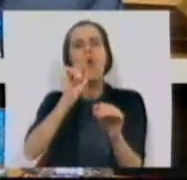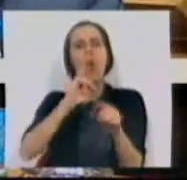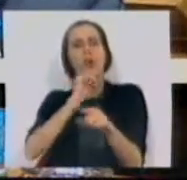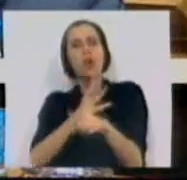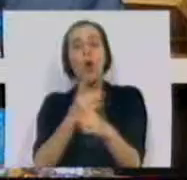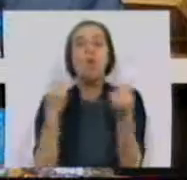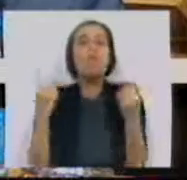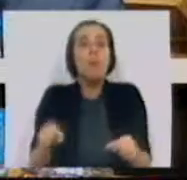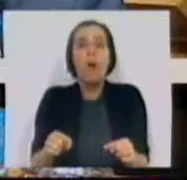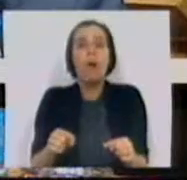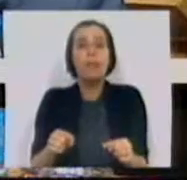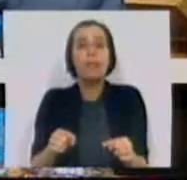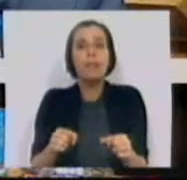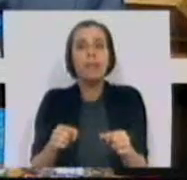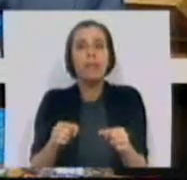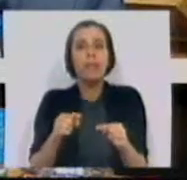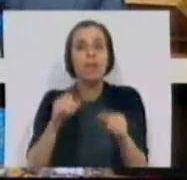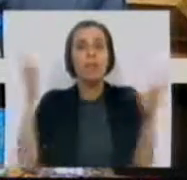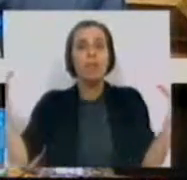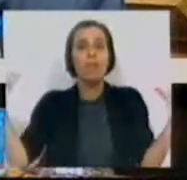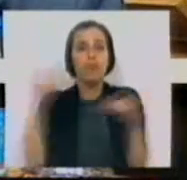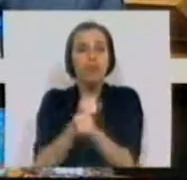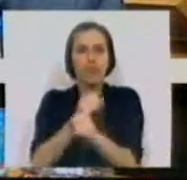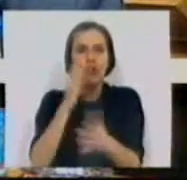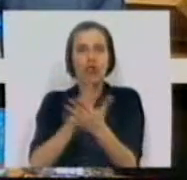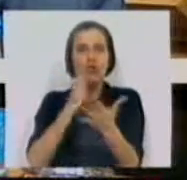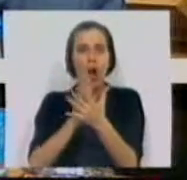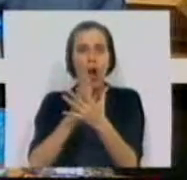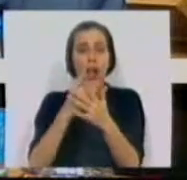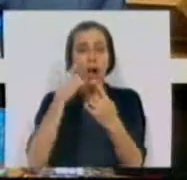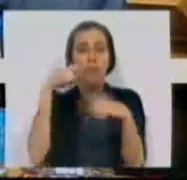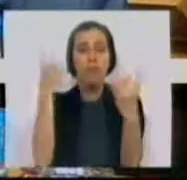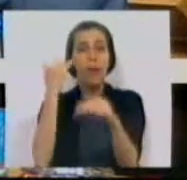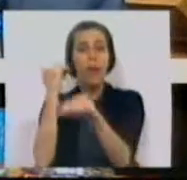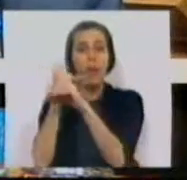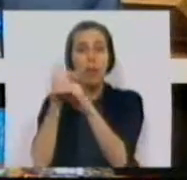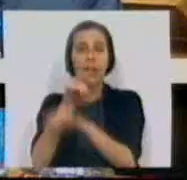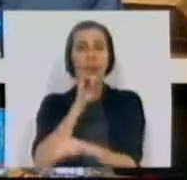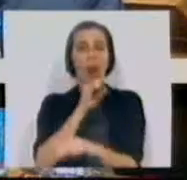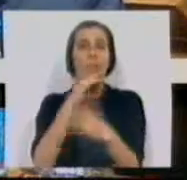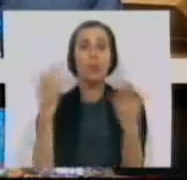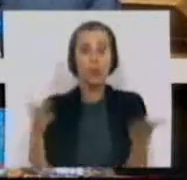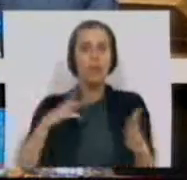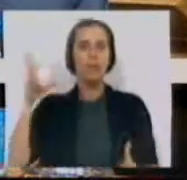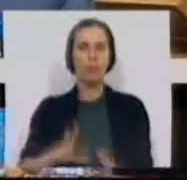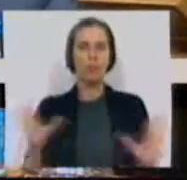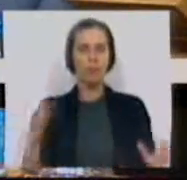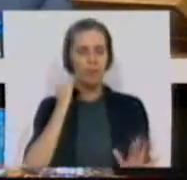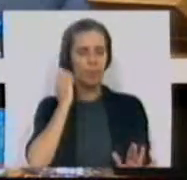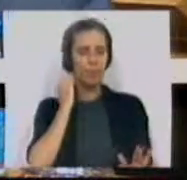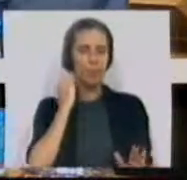só poderia ser o de exterminador da escola pública e da igualdade de oportunidades em Portugal.